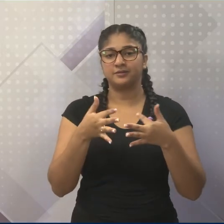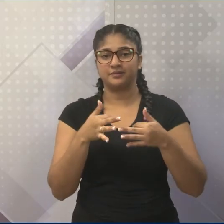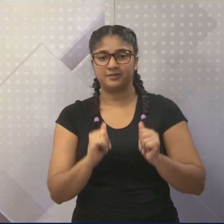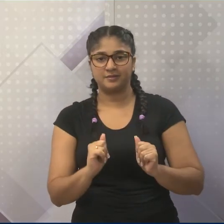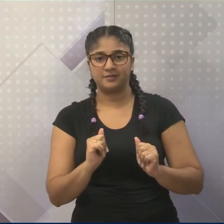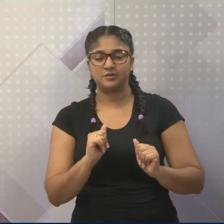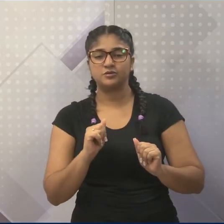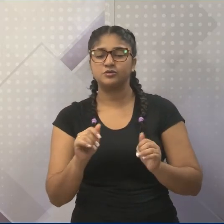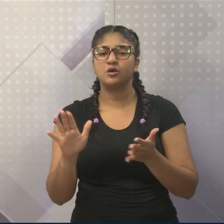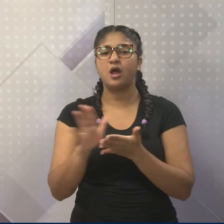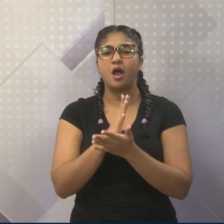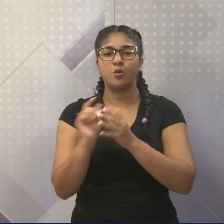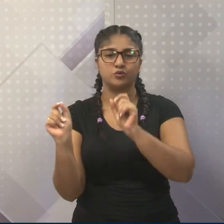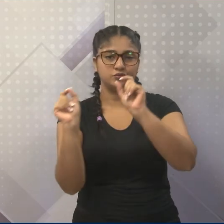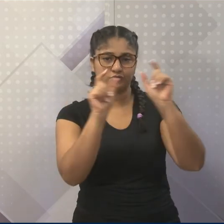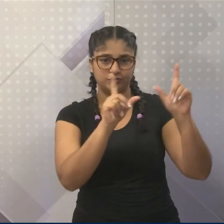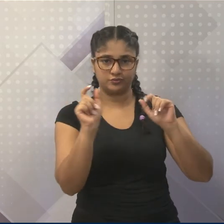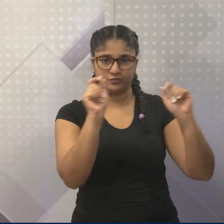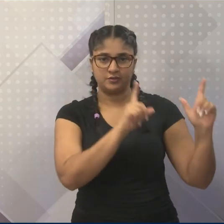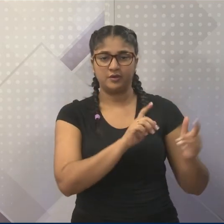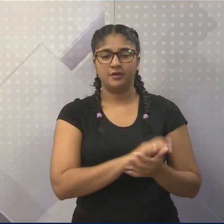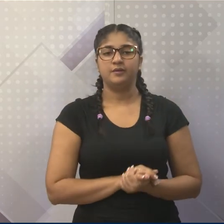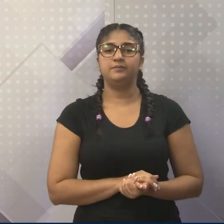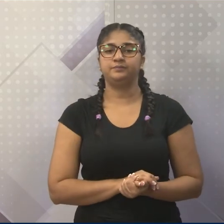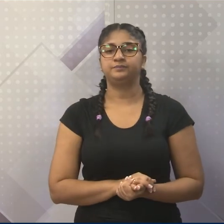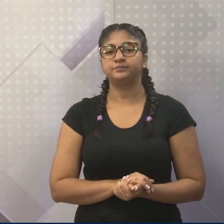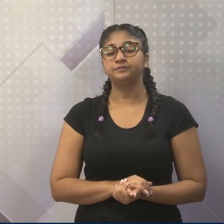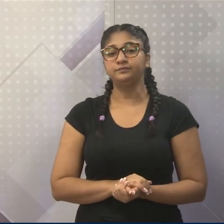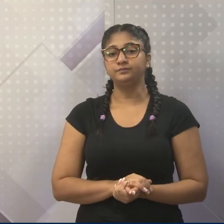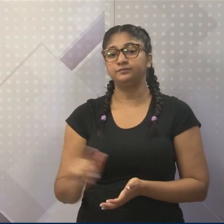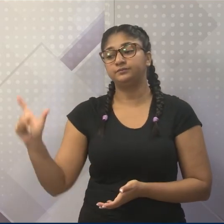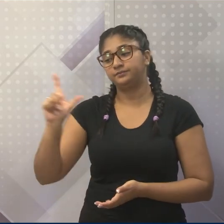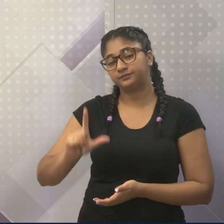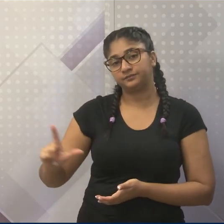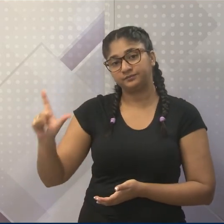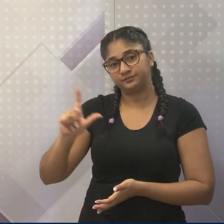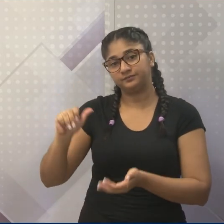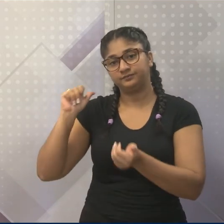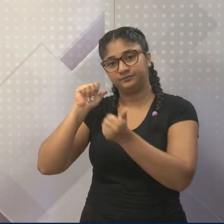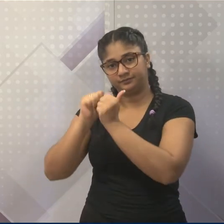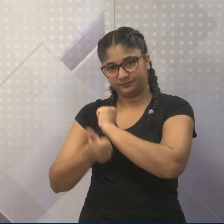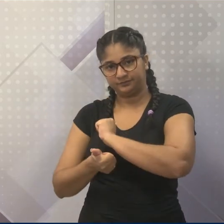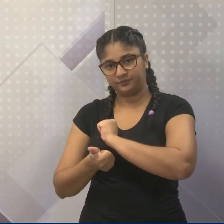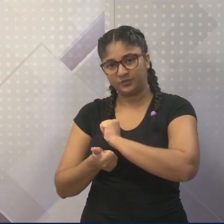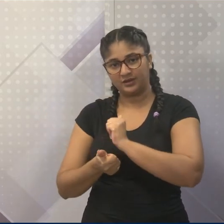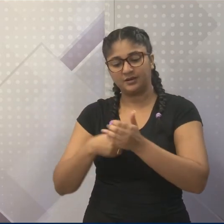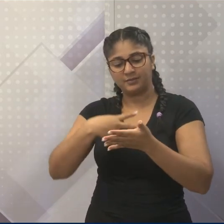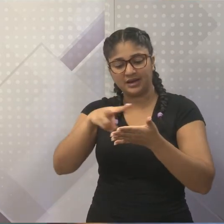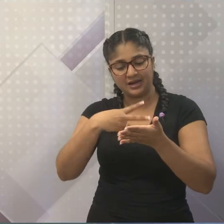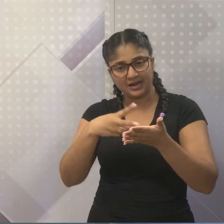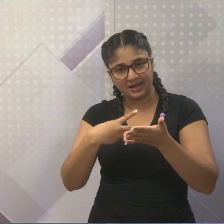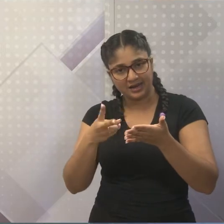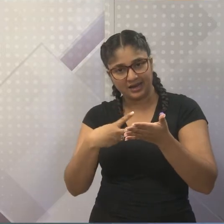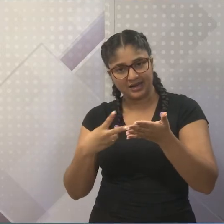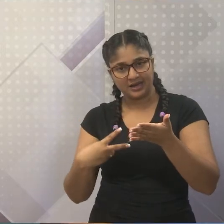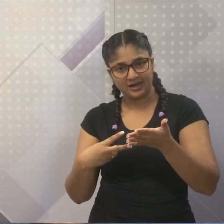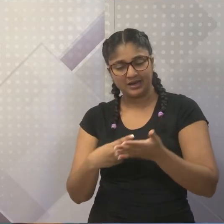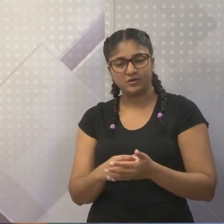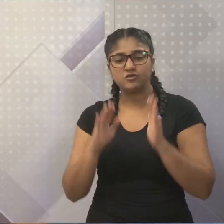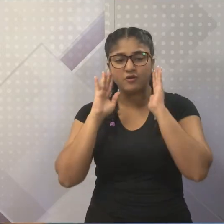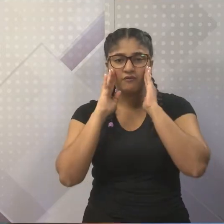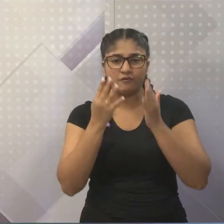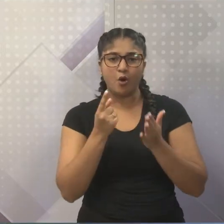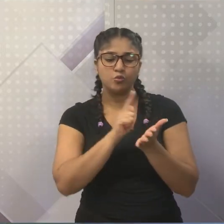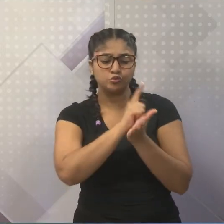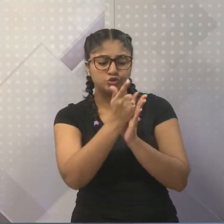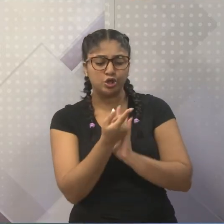mais alguns slides rapidinho para terminar. Literatura esportiva, ideia de ler livros. Não se ligar apenas a um tipo de gênero, né? Perfeito. E aí a